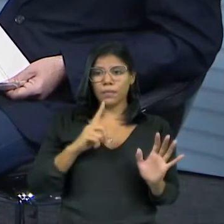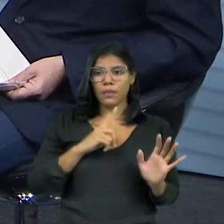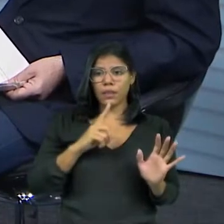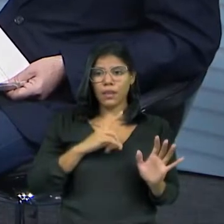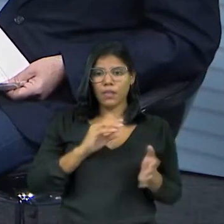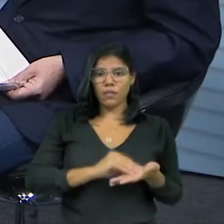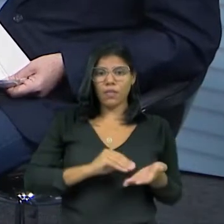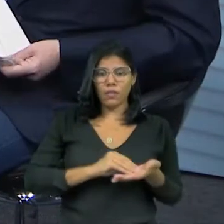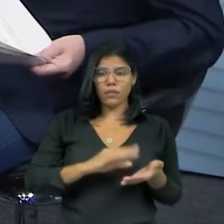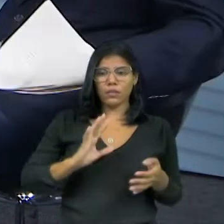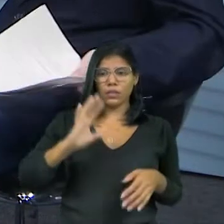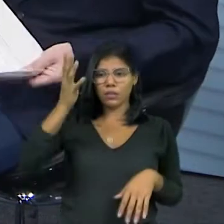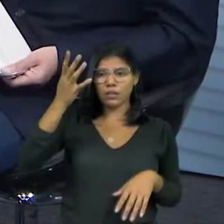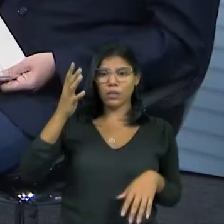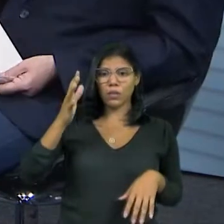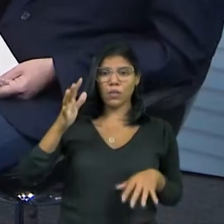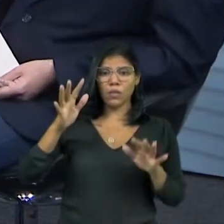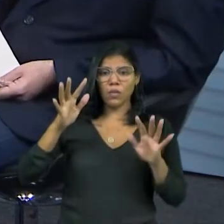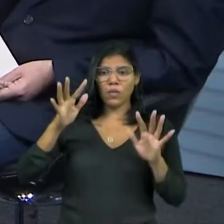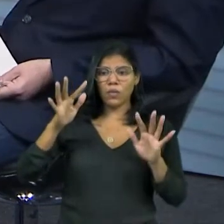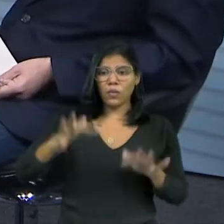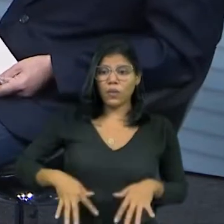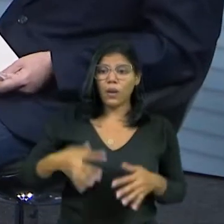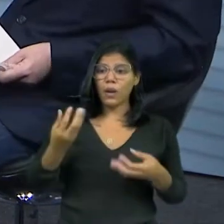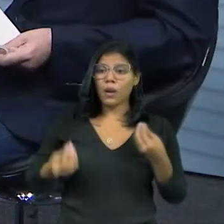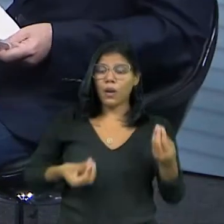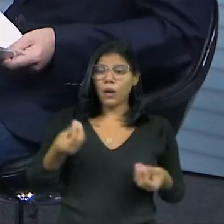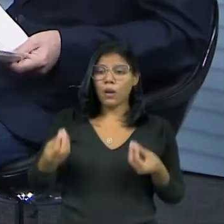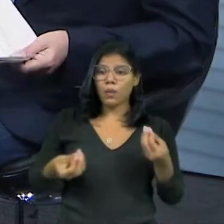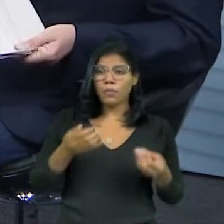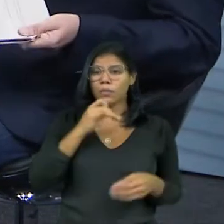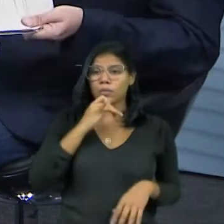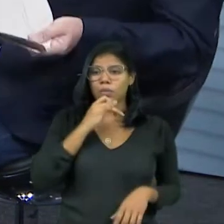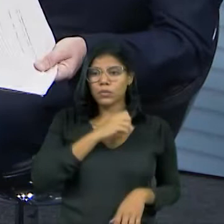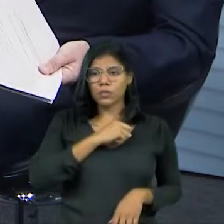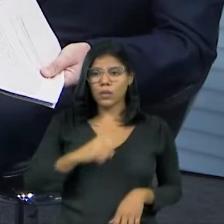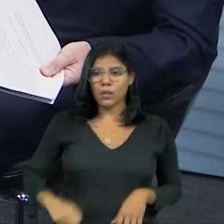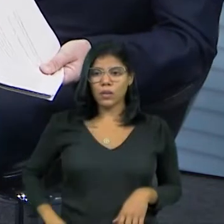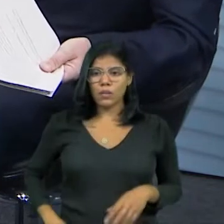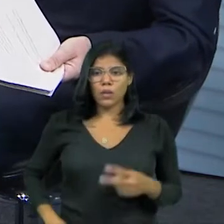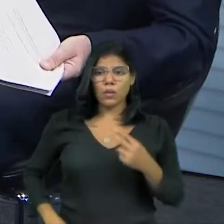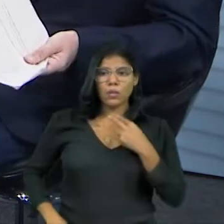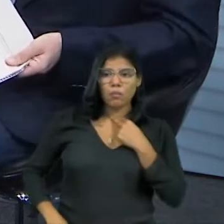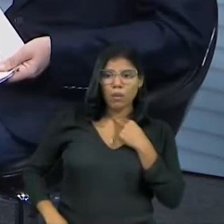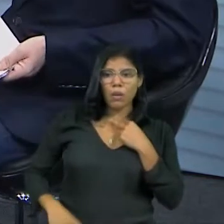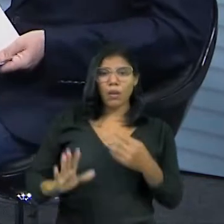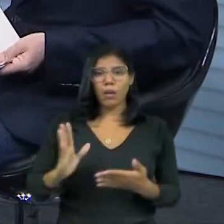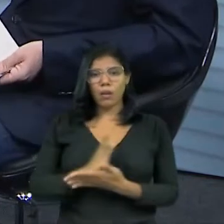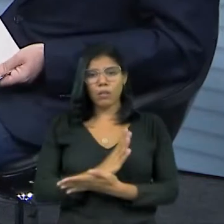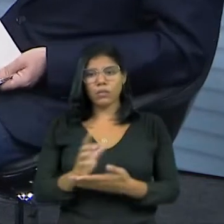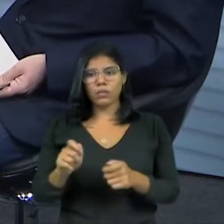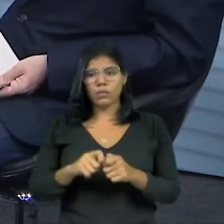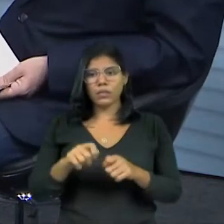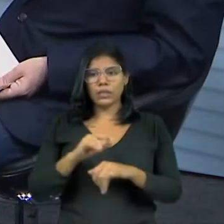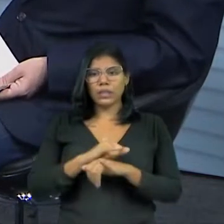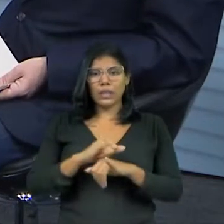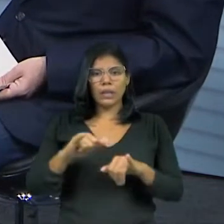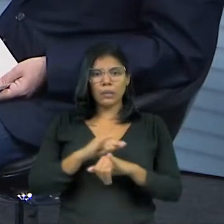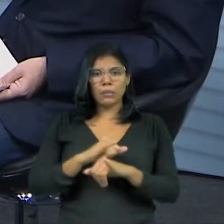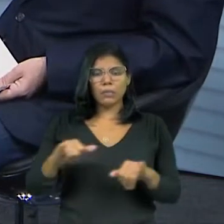final. Como é que ficam essas campanhas? um senador que não pode... Tem senador que está fazendo campanha, mas, na verdade, tem uma liminar